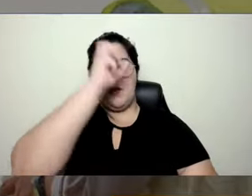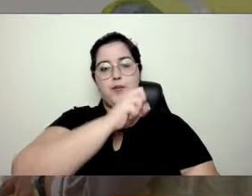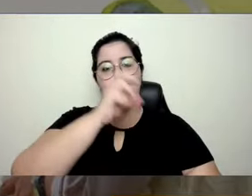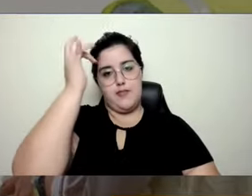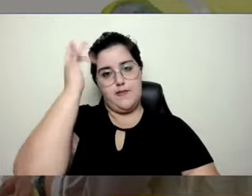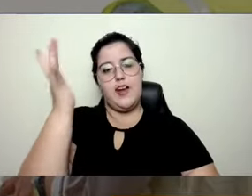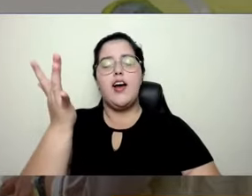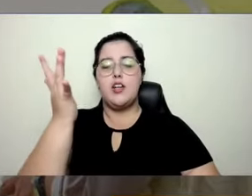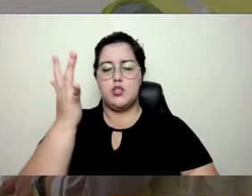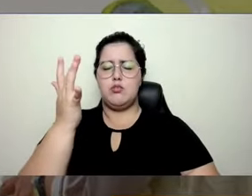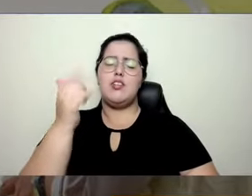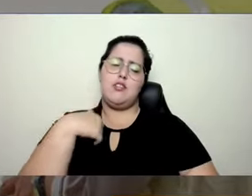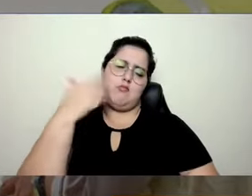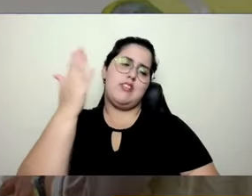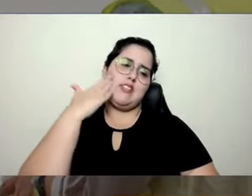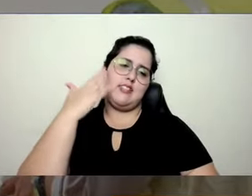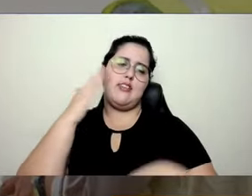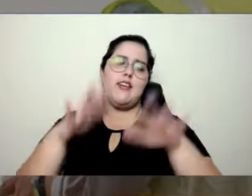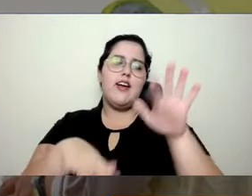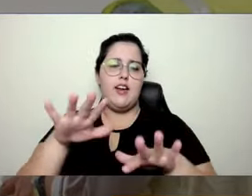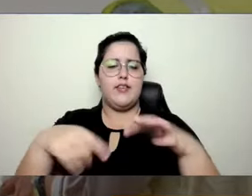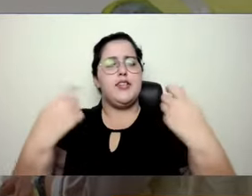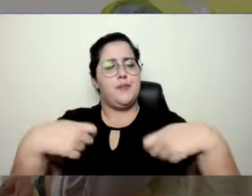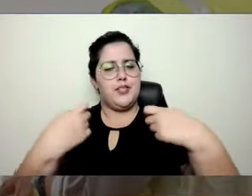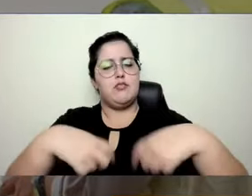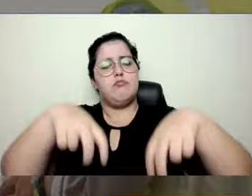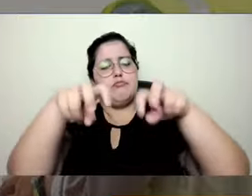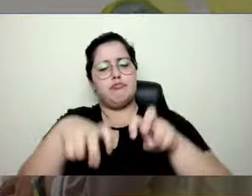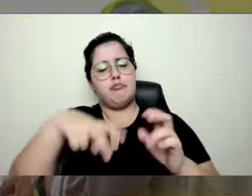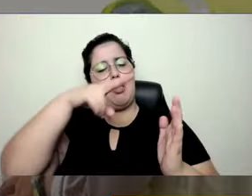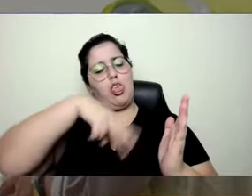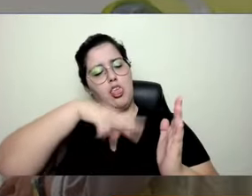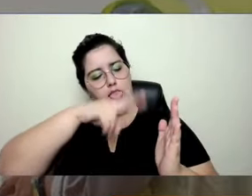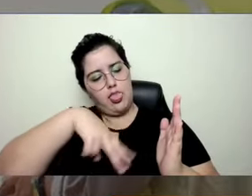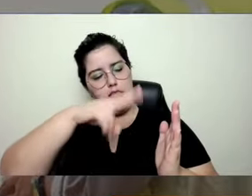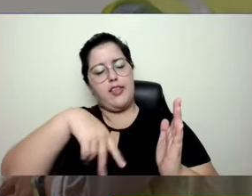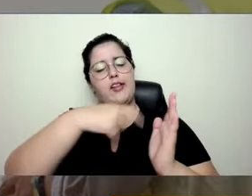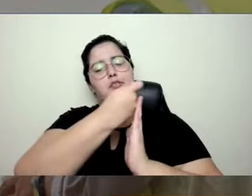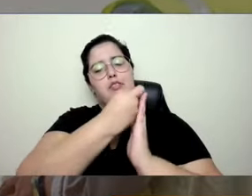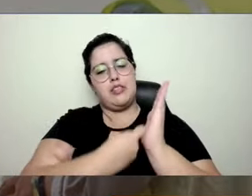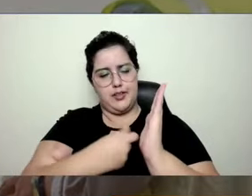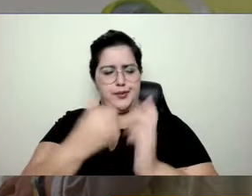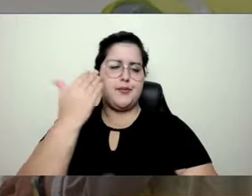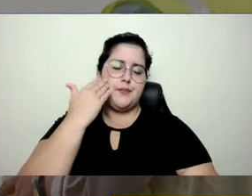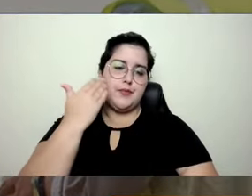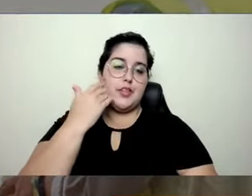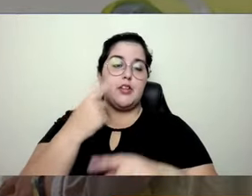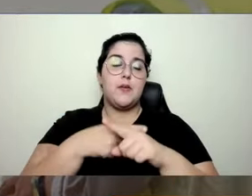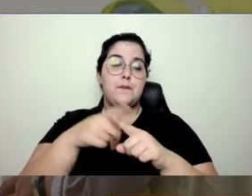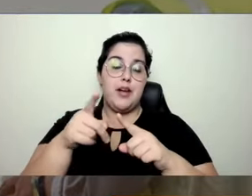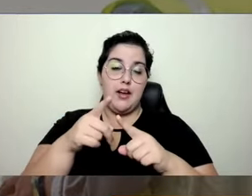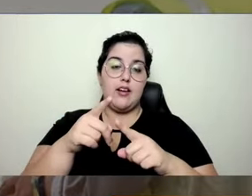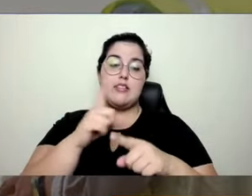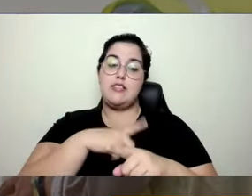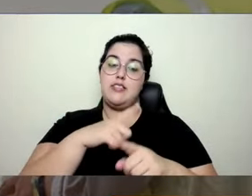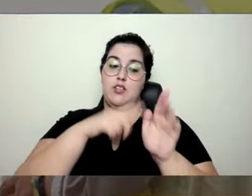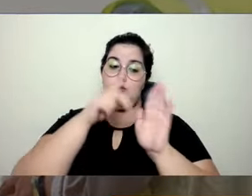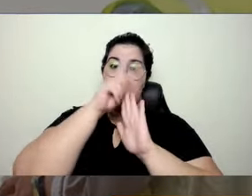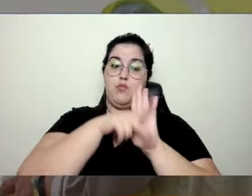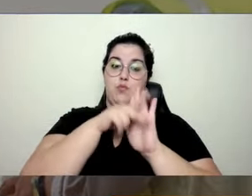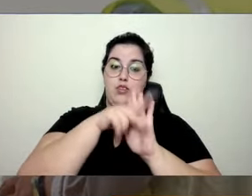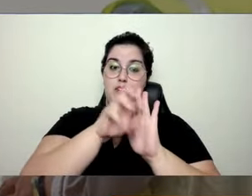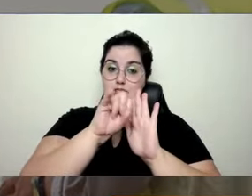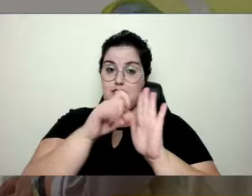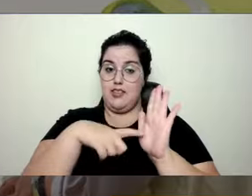momentos que a gente precisa parar, a gente precisa ler, a gente precisa interiorizar, mas trabalhando por projetos, o